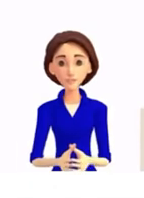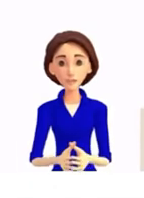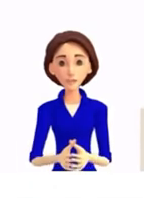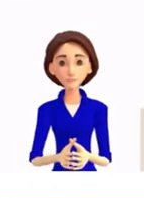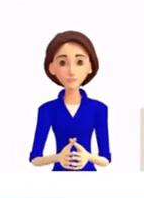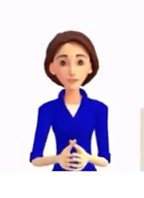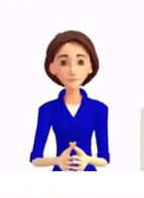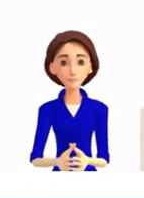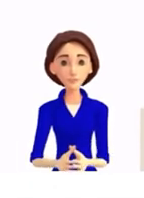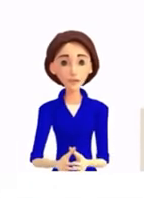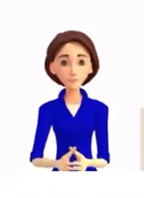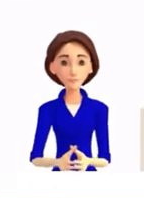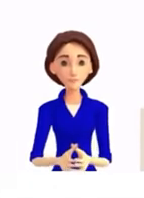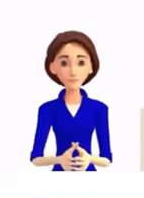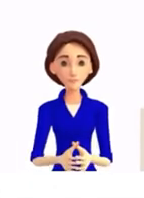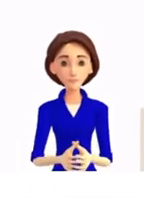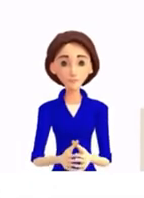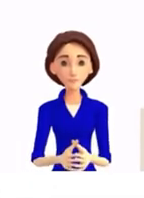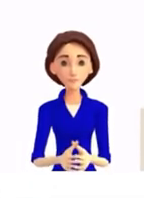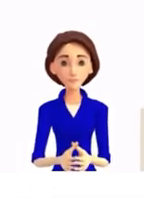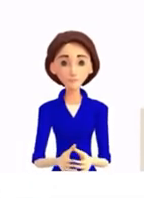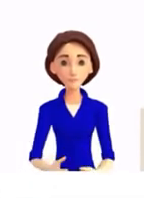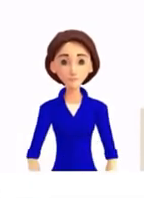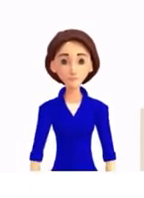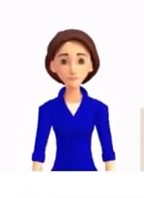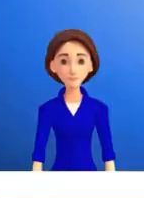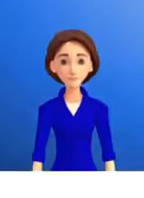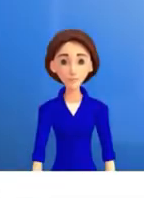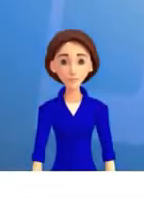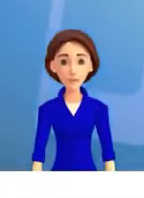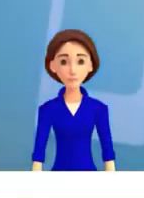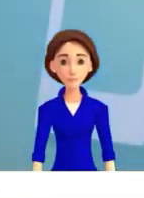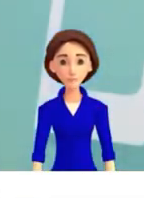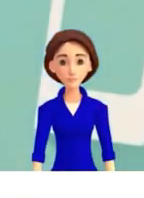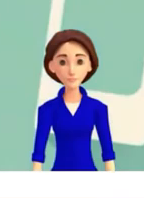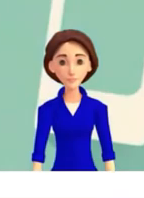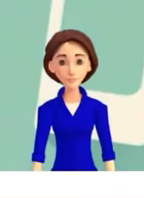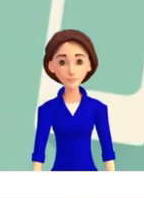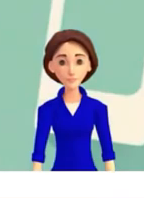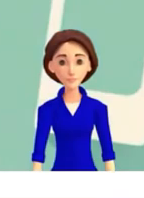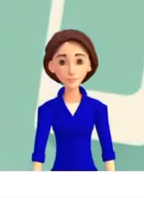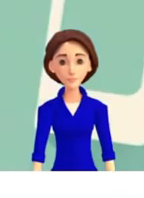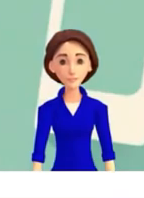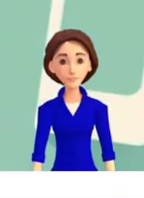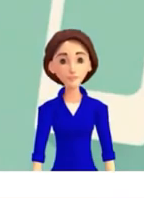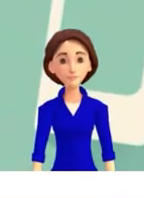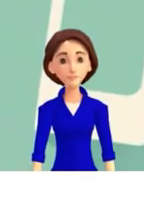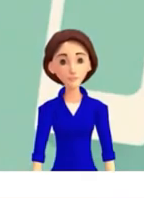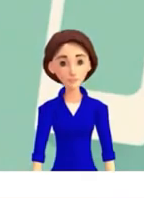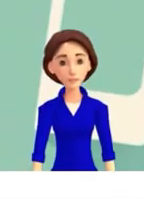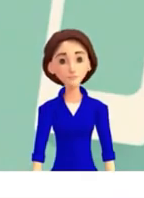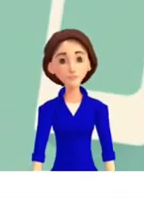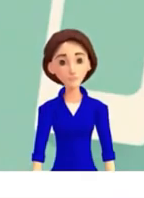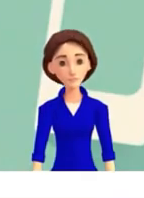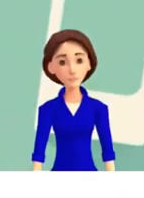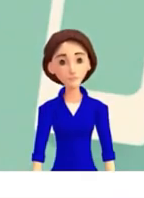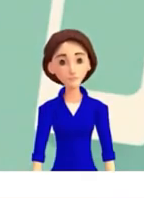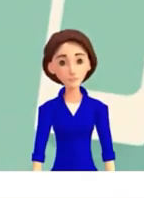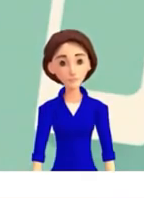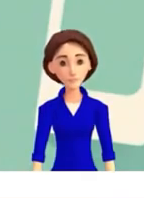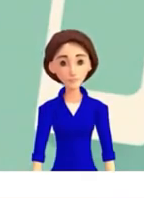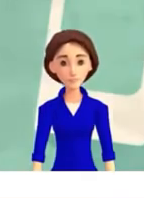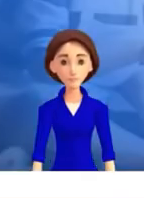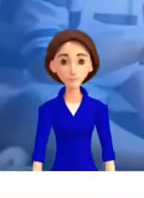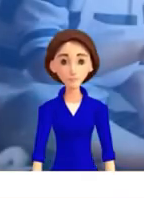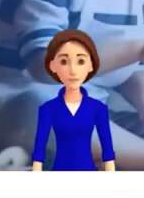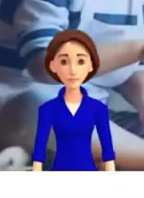cotidiano de uma ou mais personagens. É um tipo de texto em que o autor desenvolve suas ideias baseando-se em